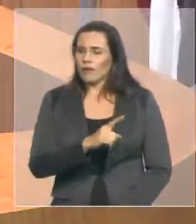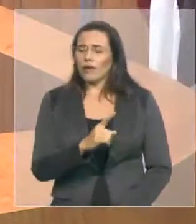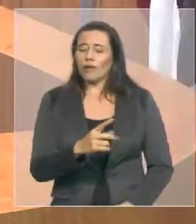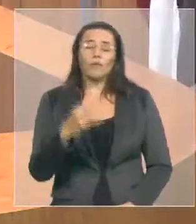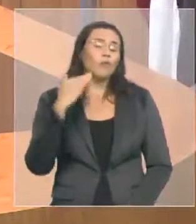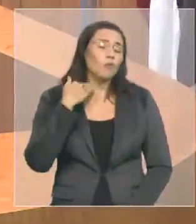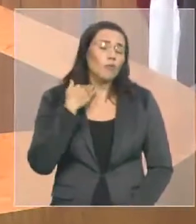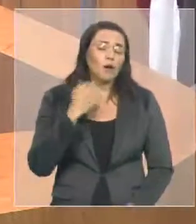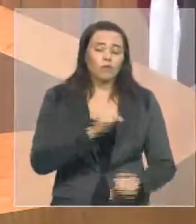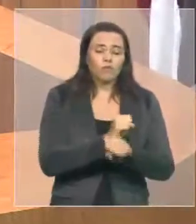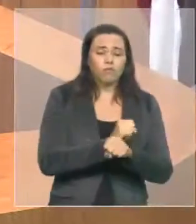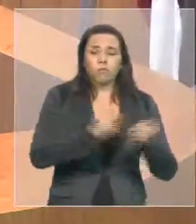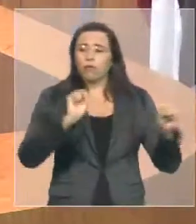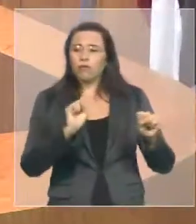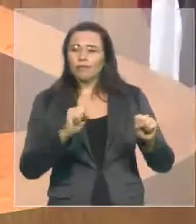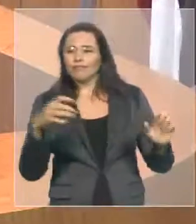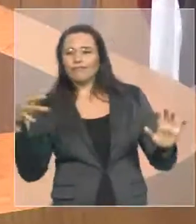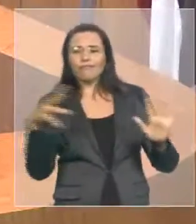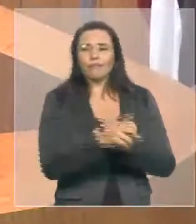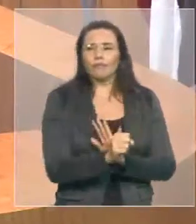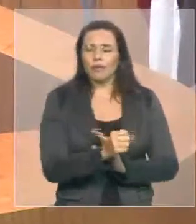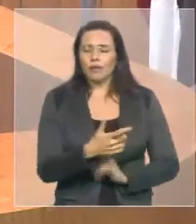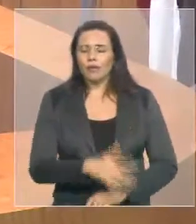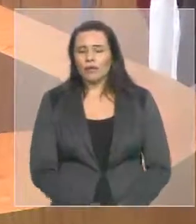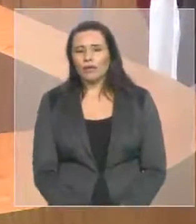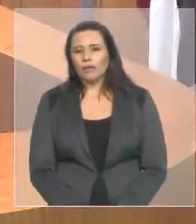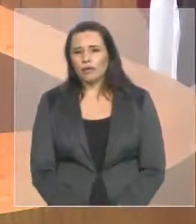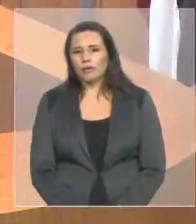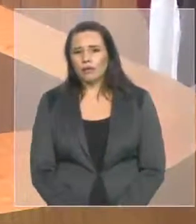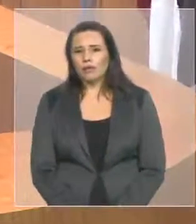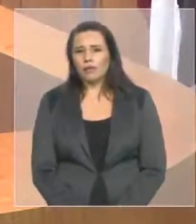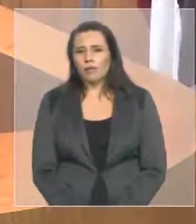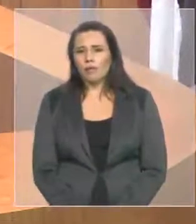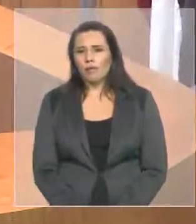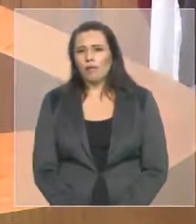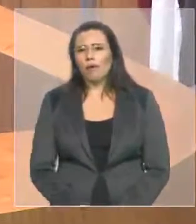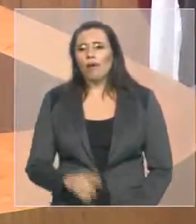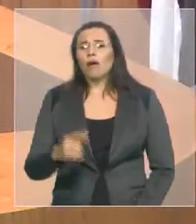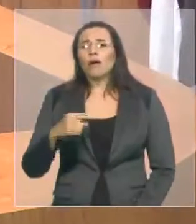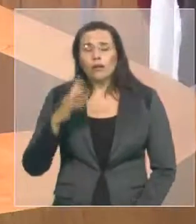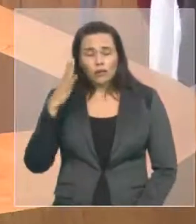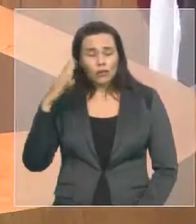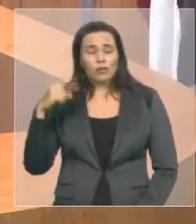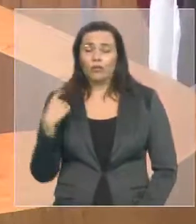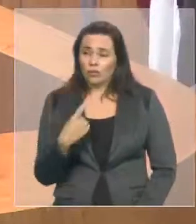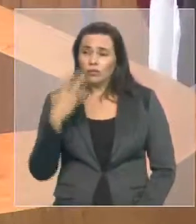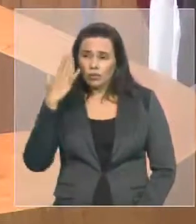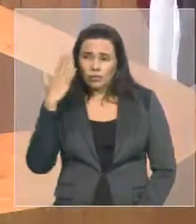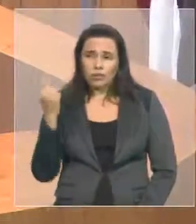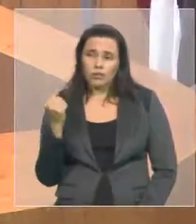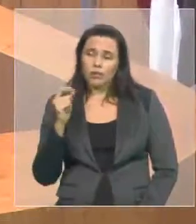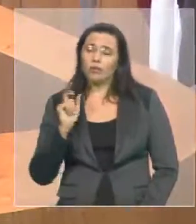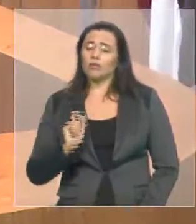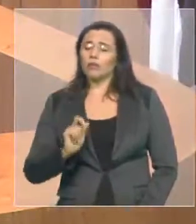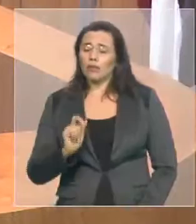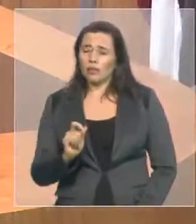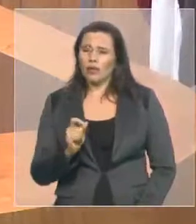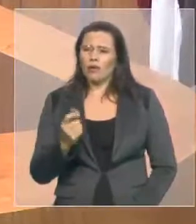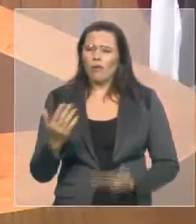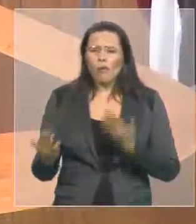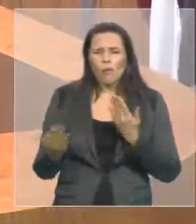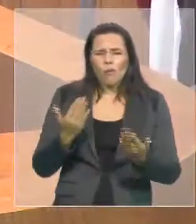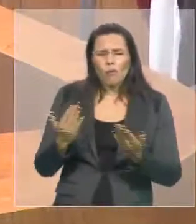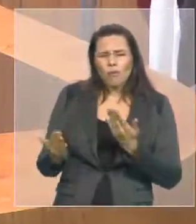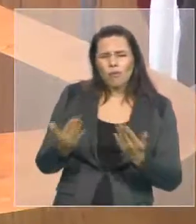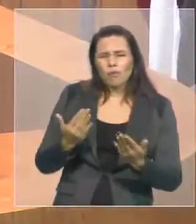Aqui não é uma comparação boa, mas ele continua no mesmo nível de 2015. Desculpa, de